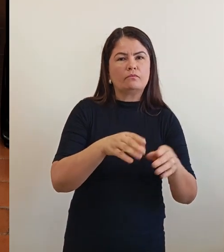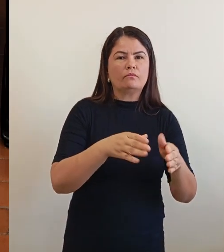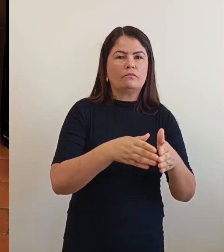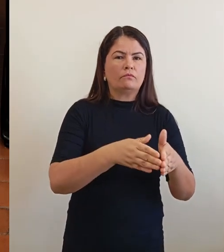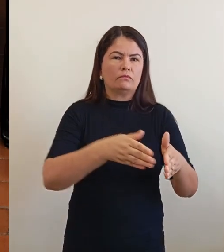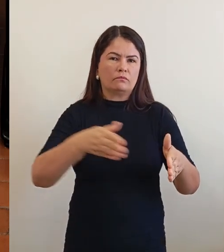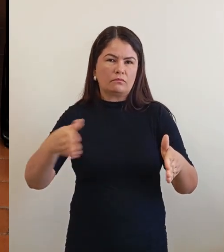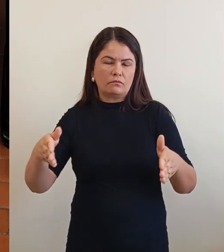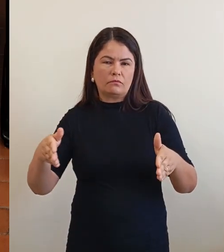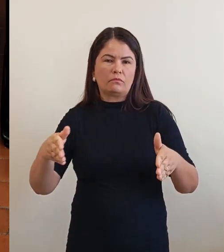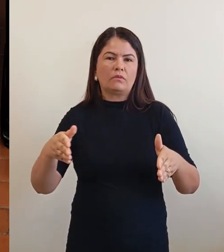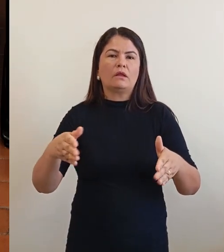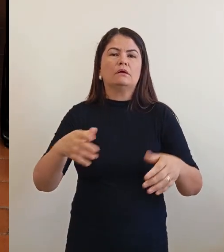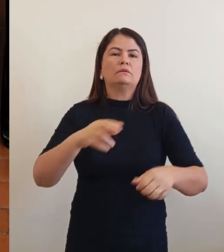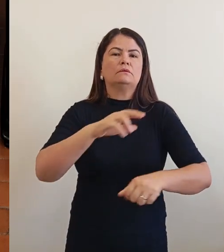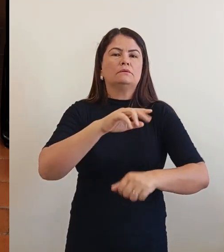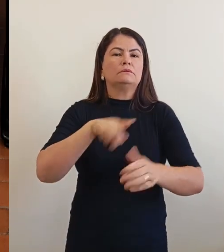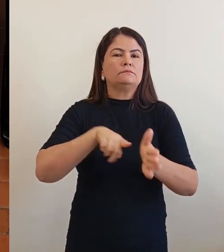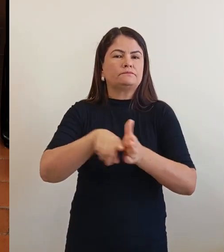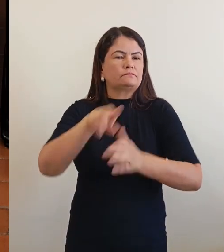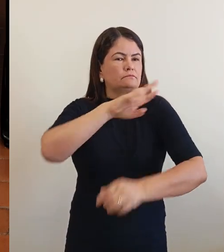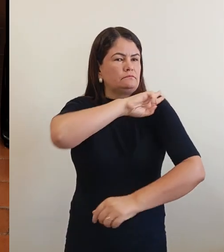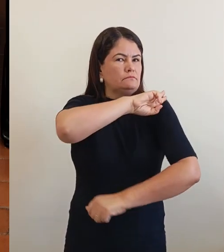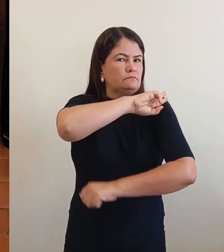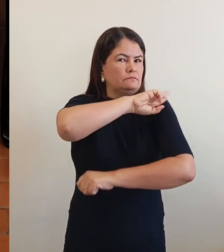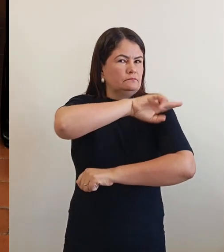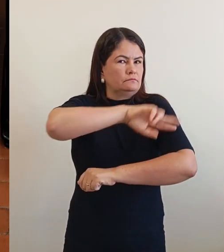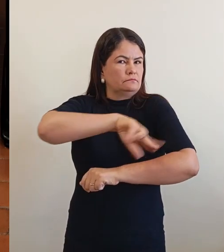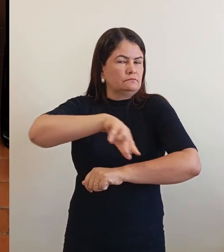das questões étnico-raciais.